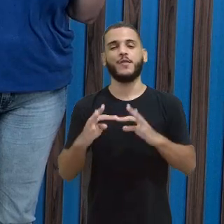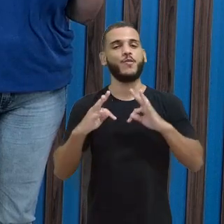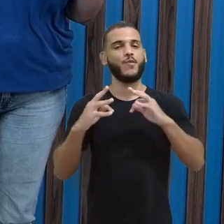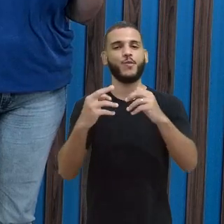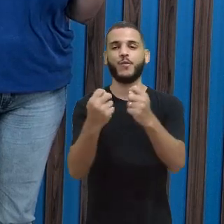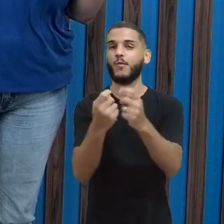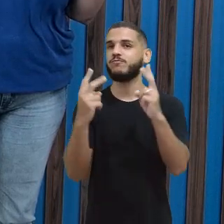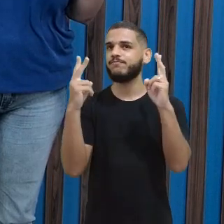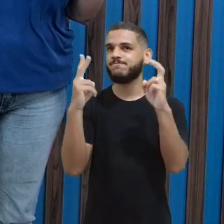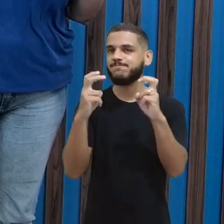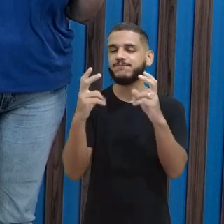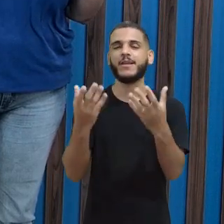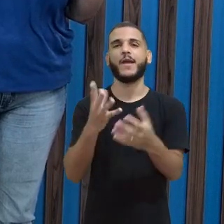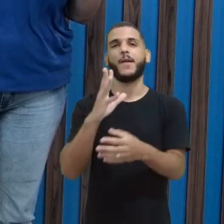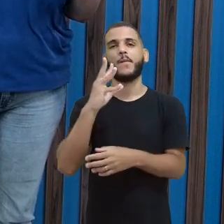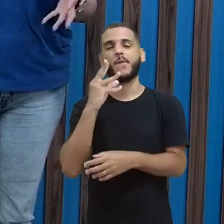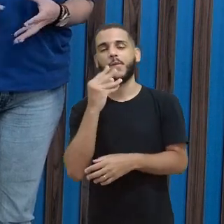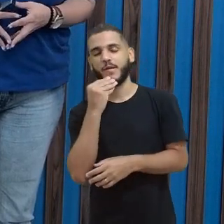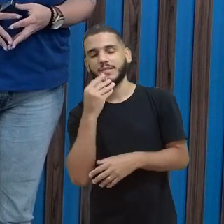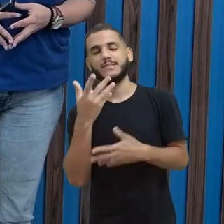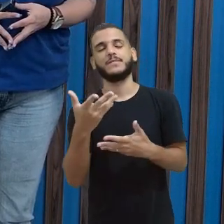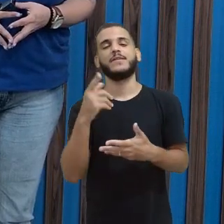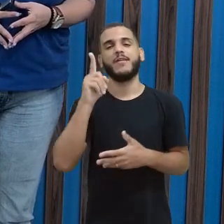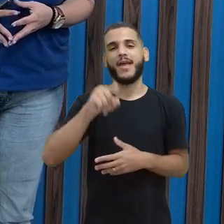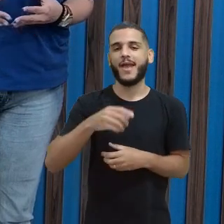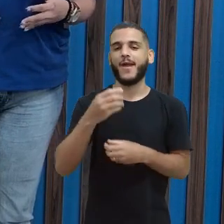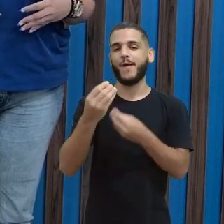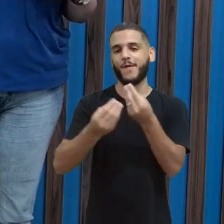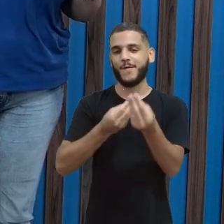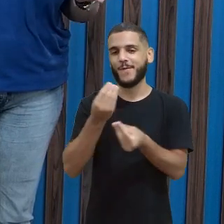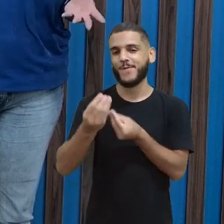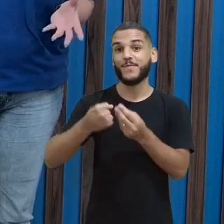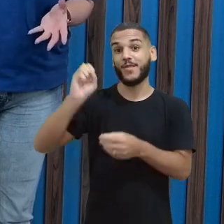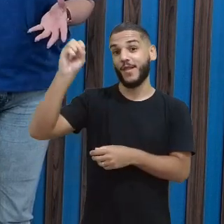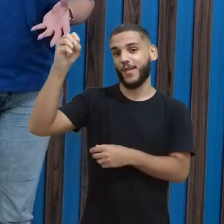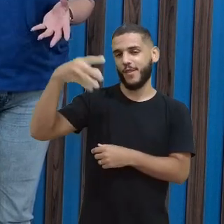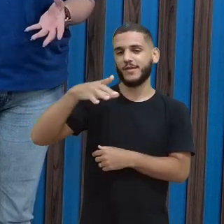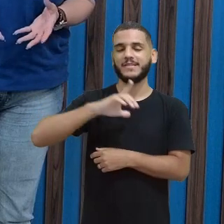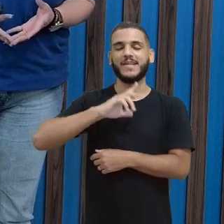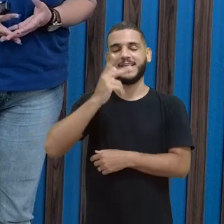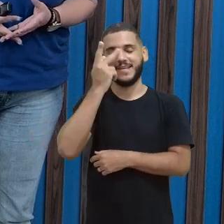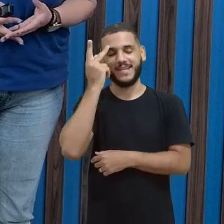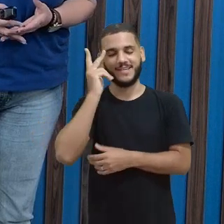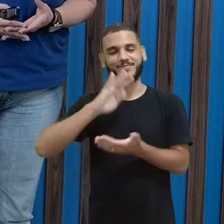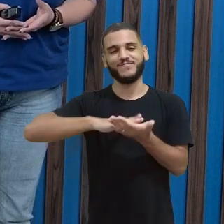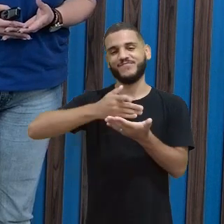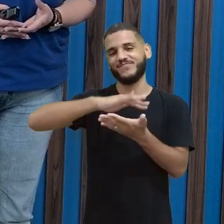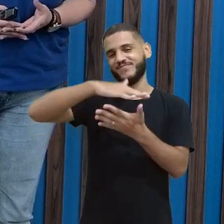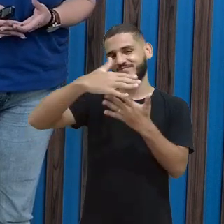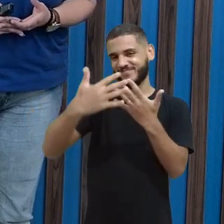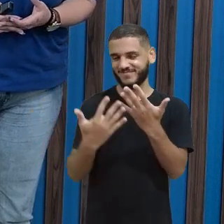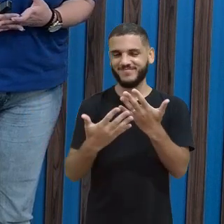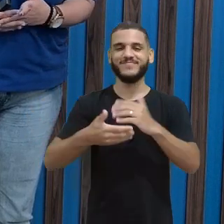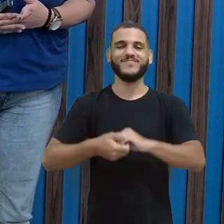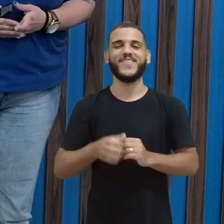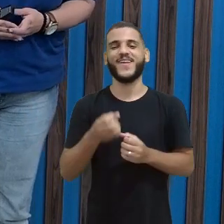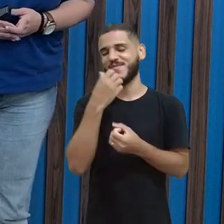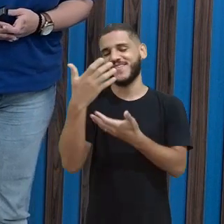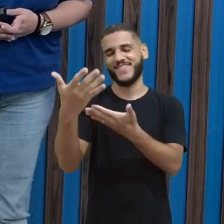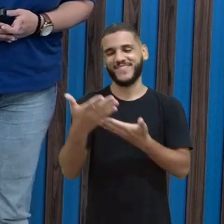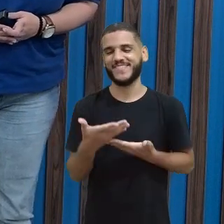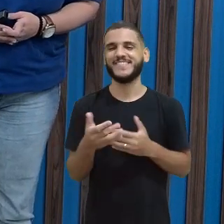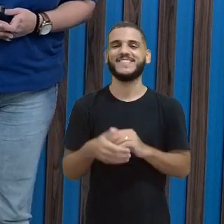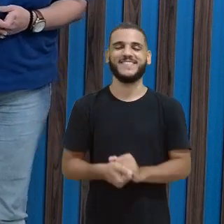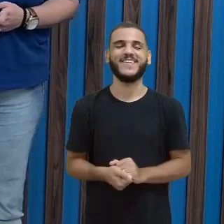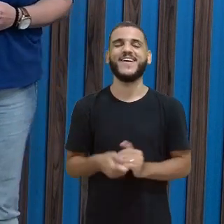esse assunto, esse tema gostoso que é falar de luz, temos Clisma, nosso intérprete de Libras. Seja bem-vindo,